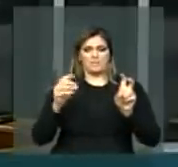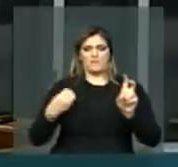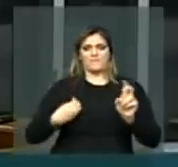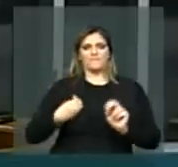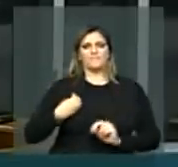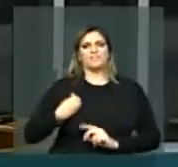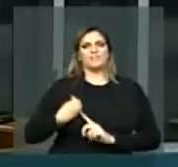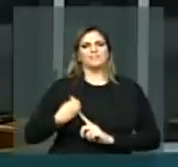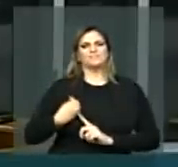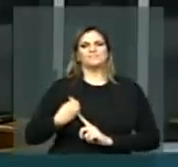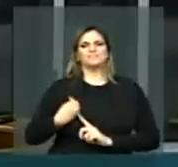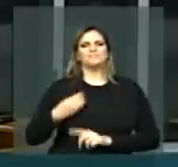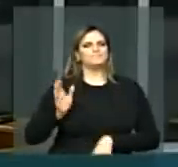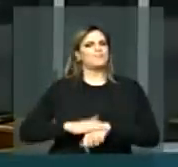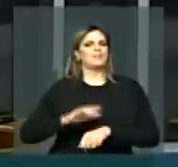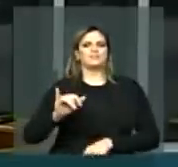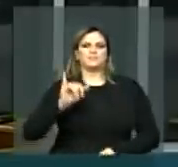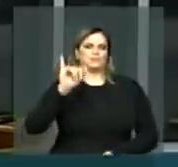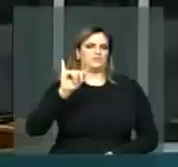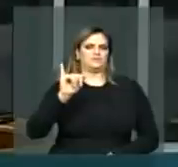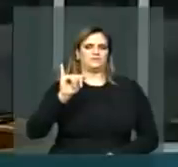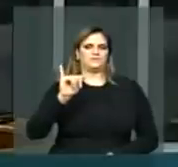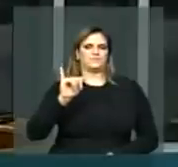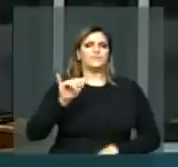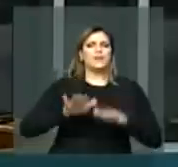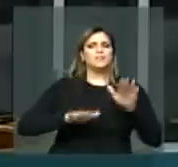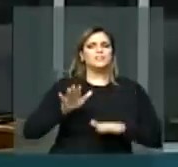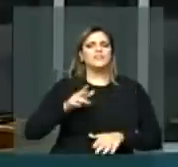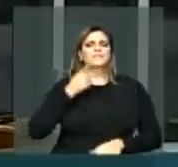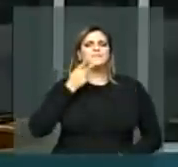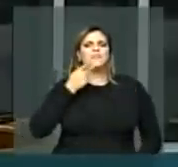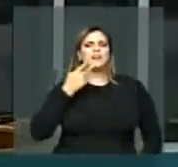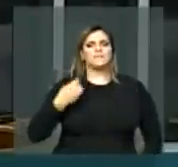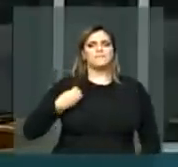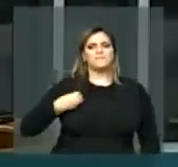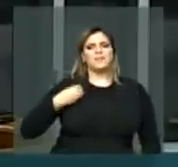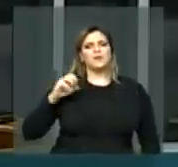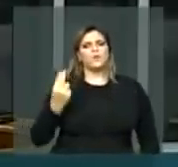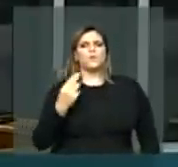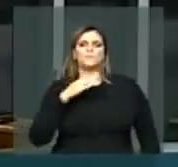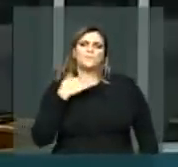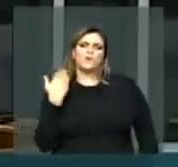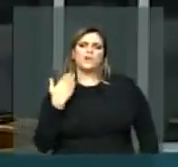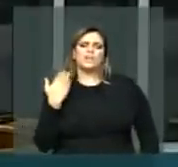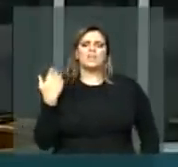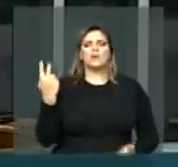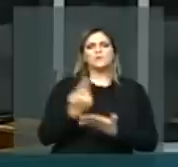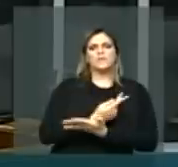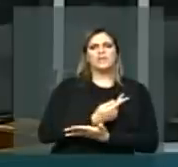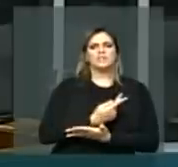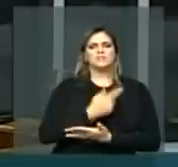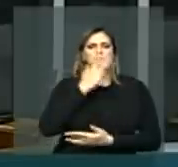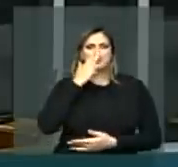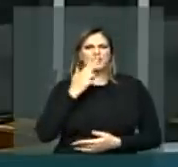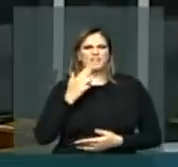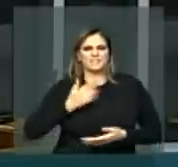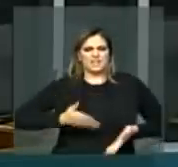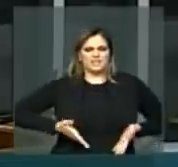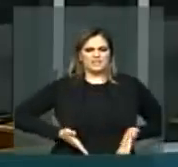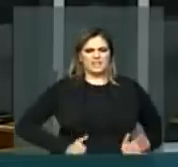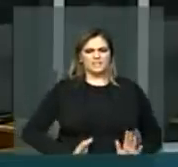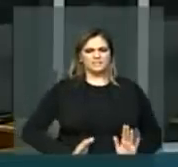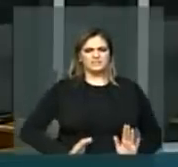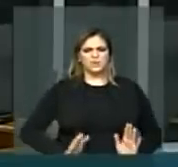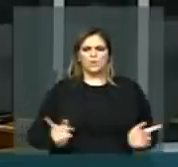Muitas vezes falamos em viver e morrer. O contrário do nascimento é a morte.